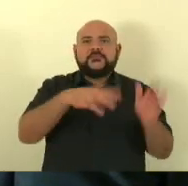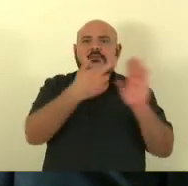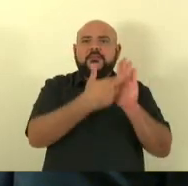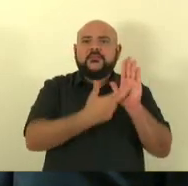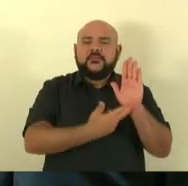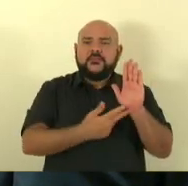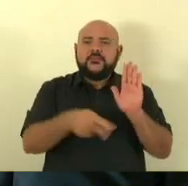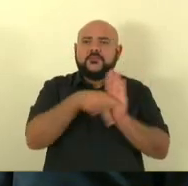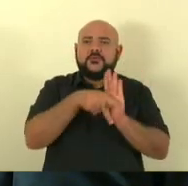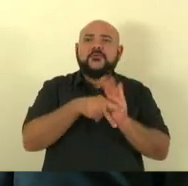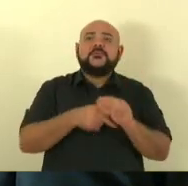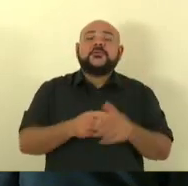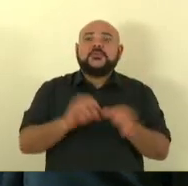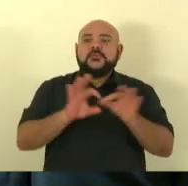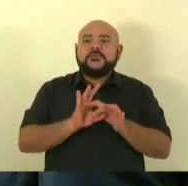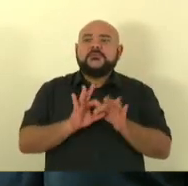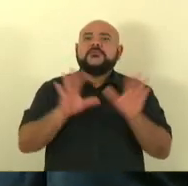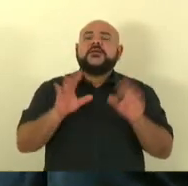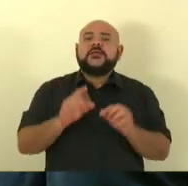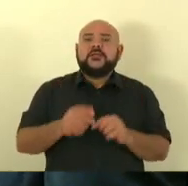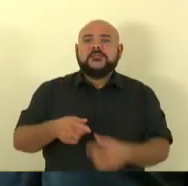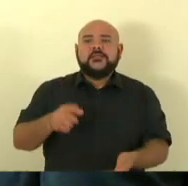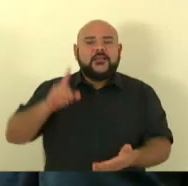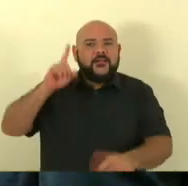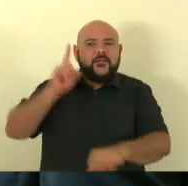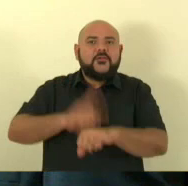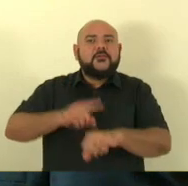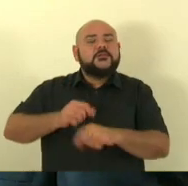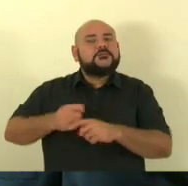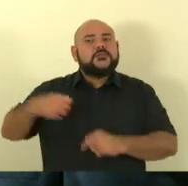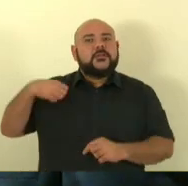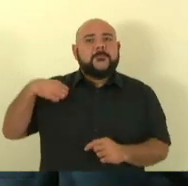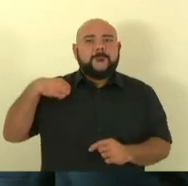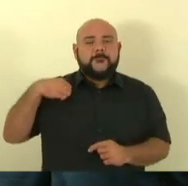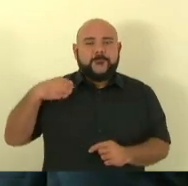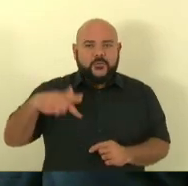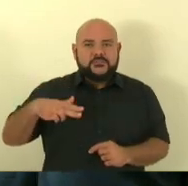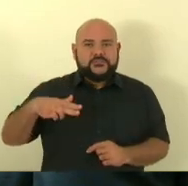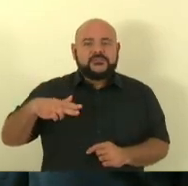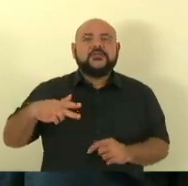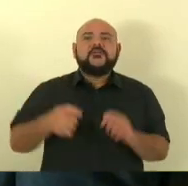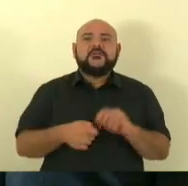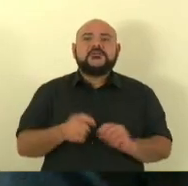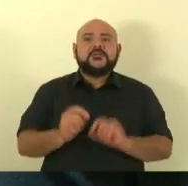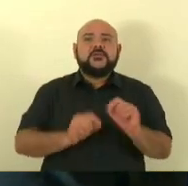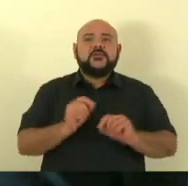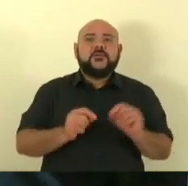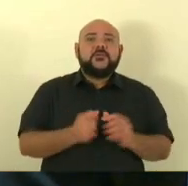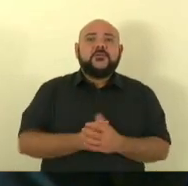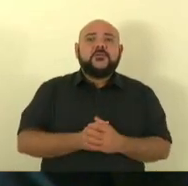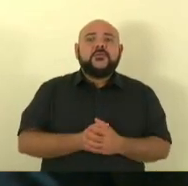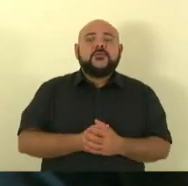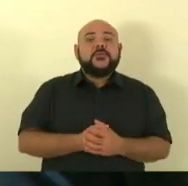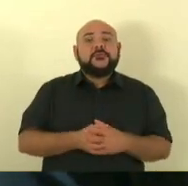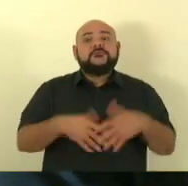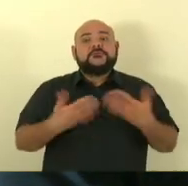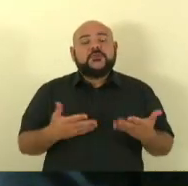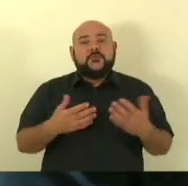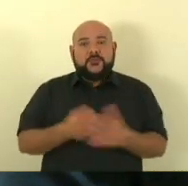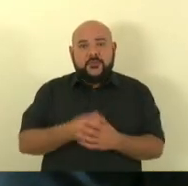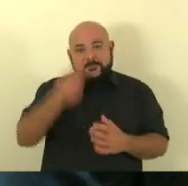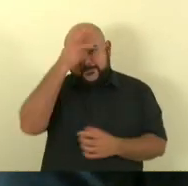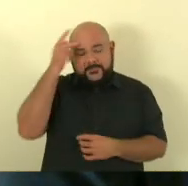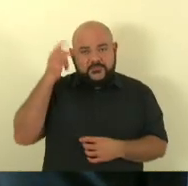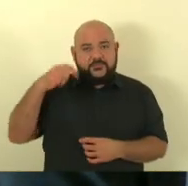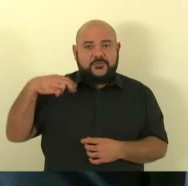que autoriza no ato da aposentadoria dos policiais federais o acautelamento da arma de uso próprio. Então, o Policial Federal que